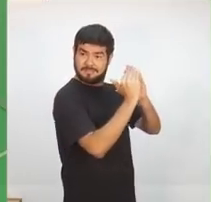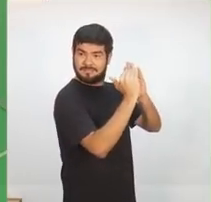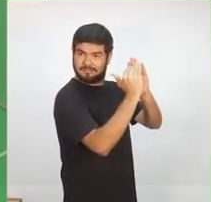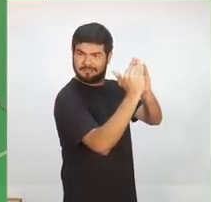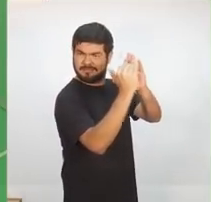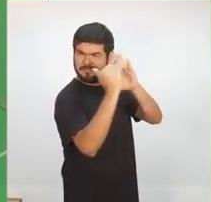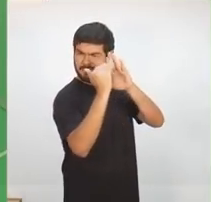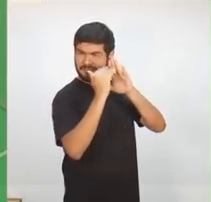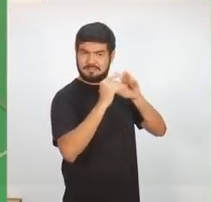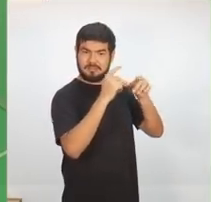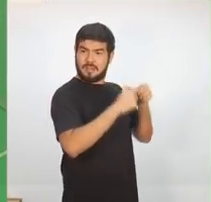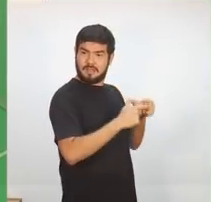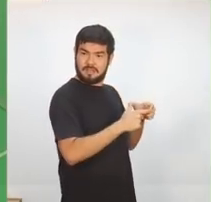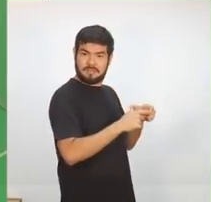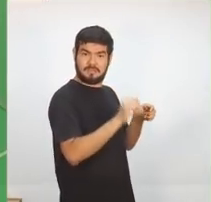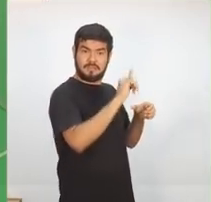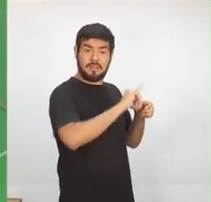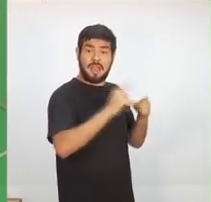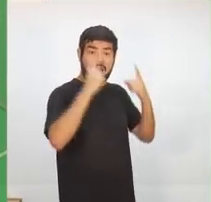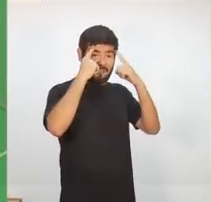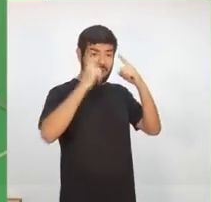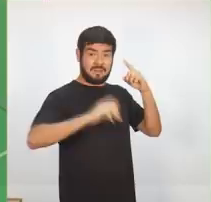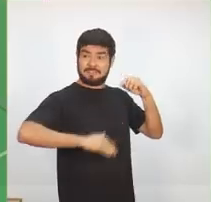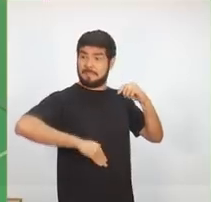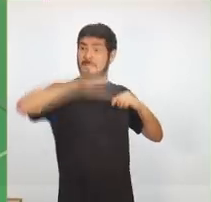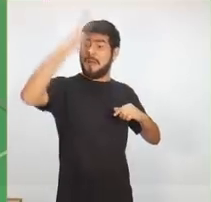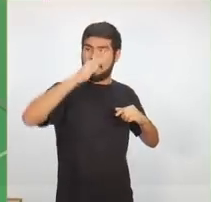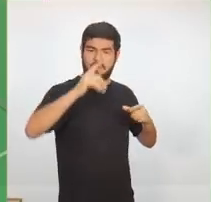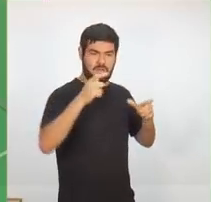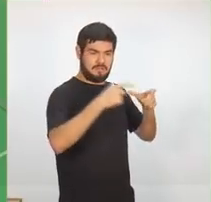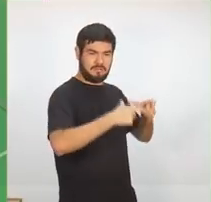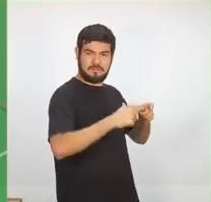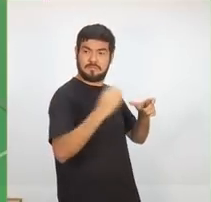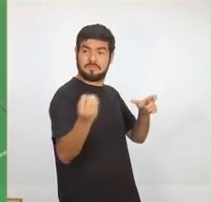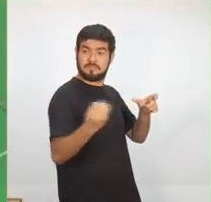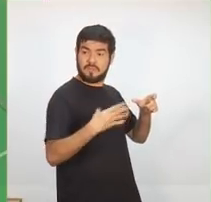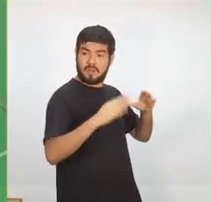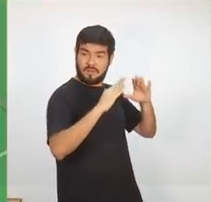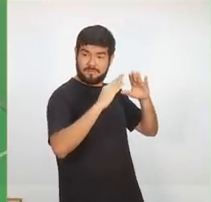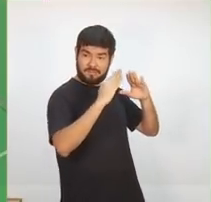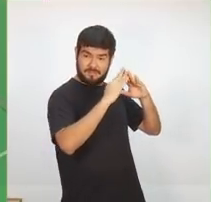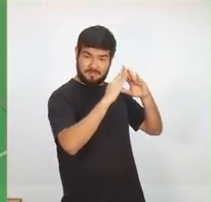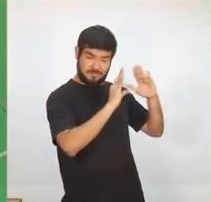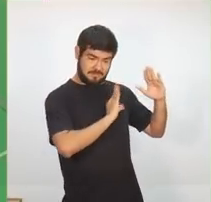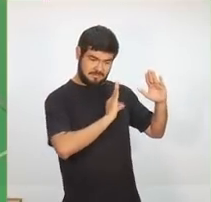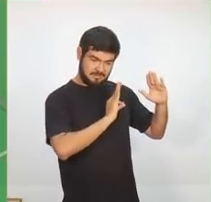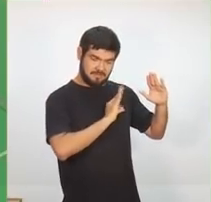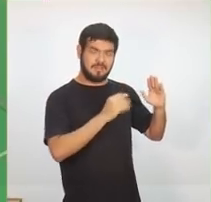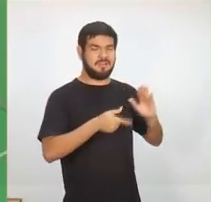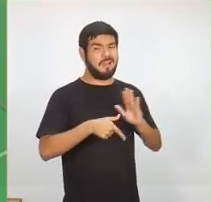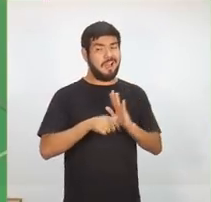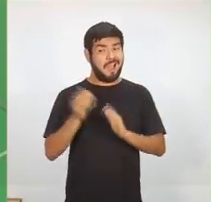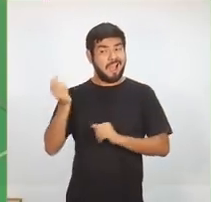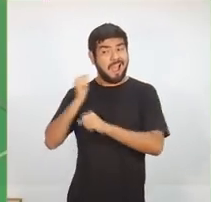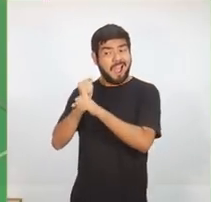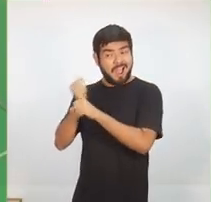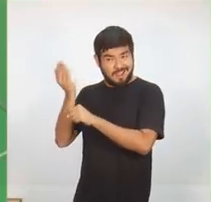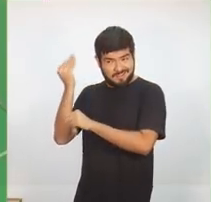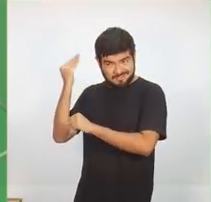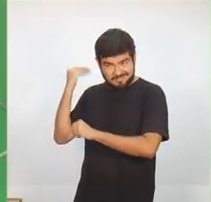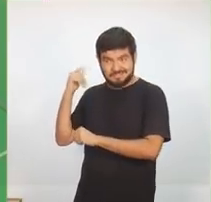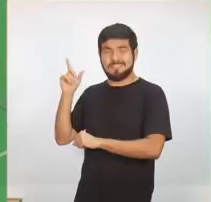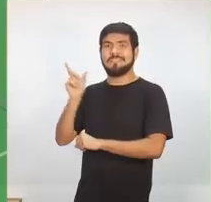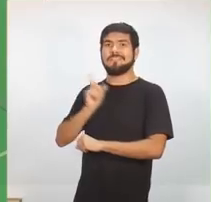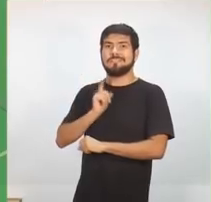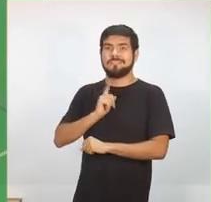justamente nessas zonas onde a violência é maior. Antigamente, quem está nos ouvindo é sabedor, nós tínhamos algumas zonas que